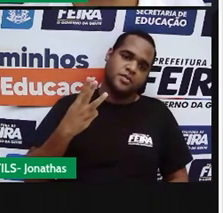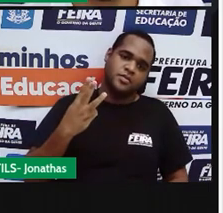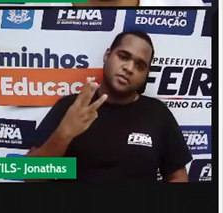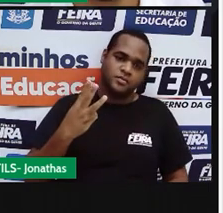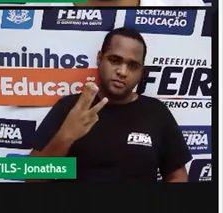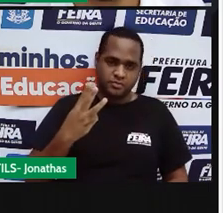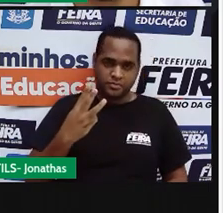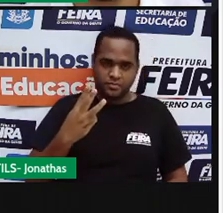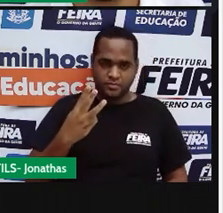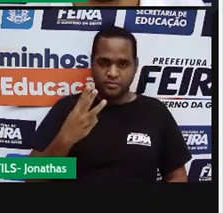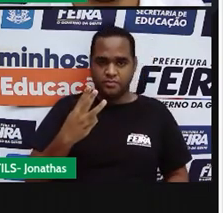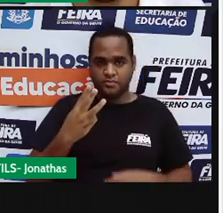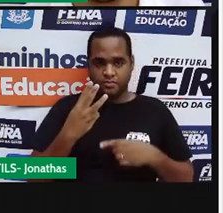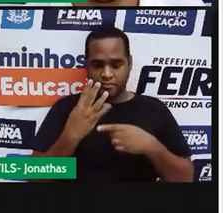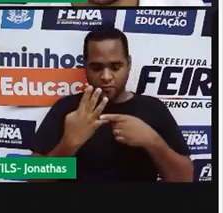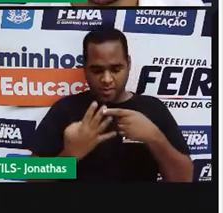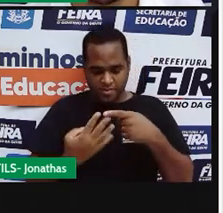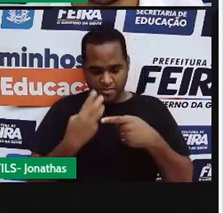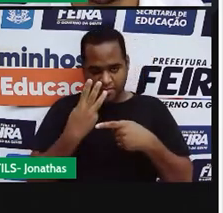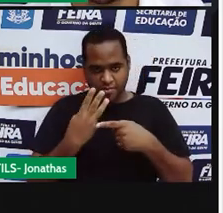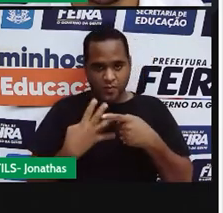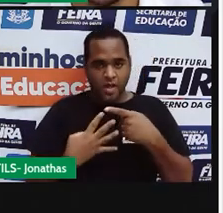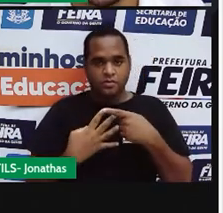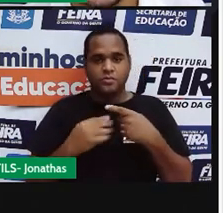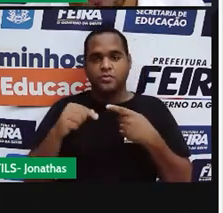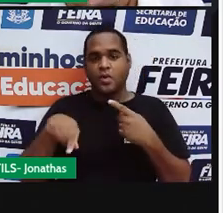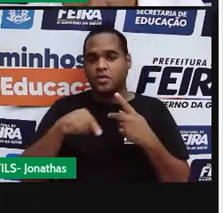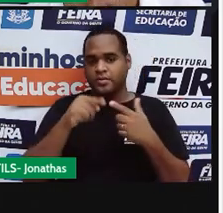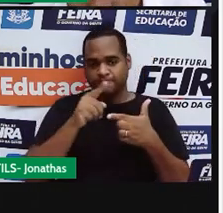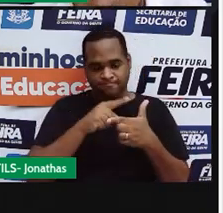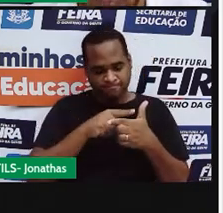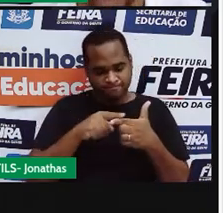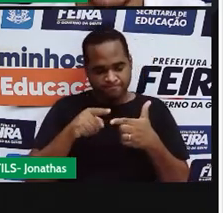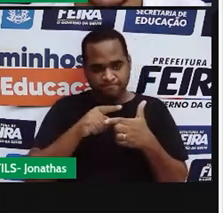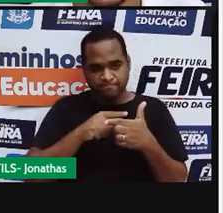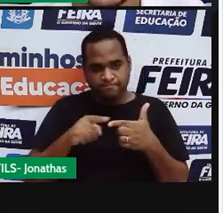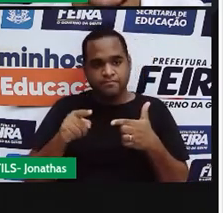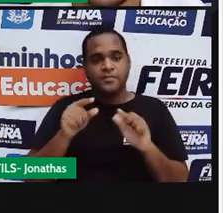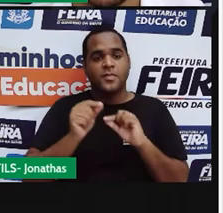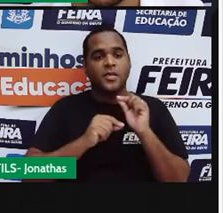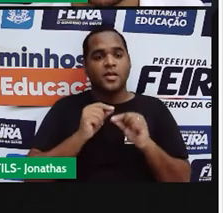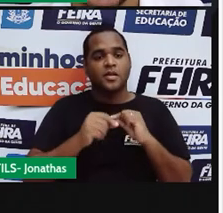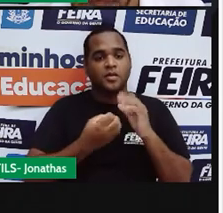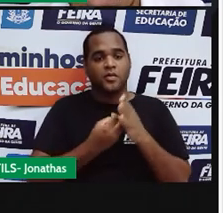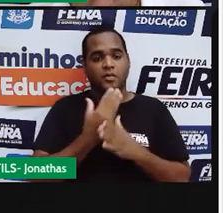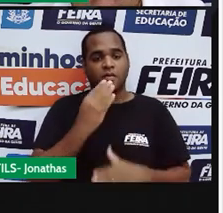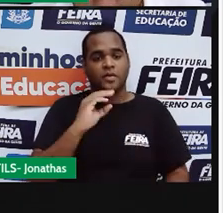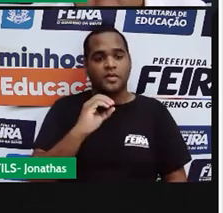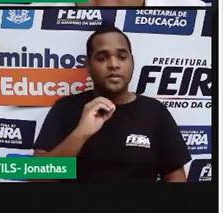quando a gente dividir o que é que vai acontecer vai nascer o número zero